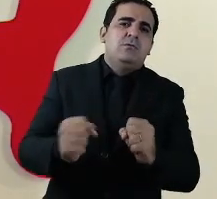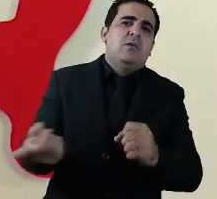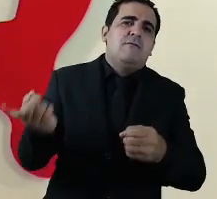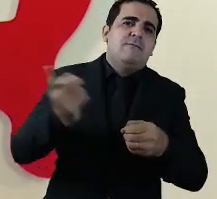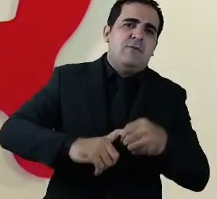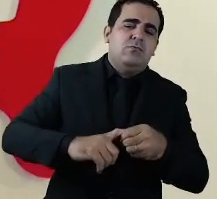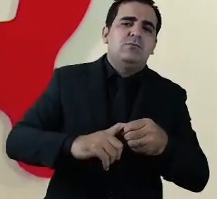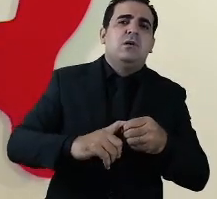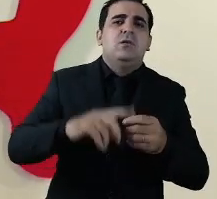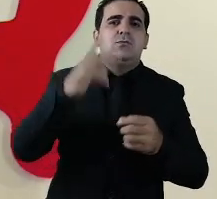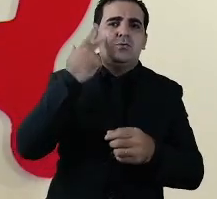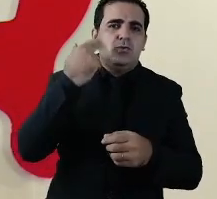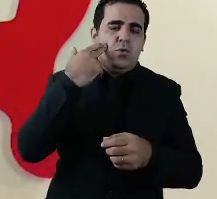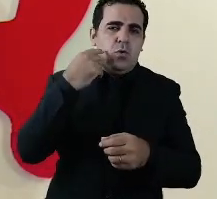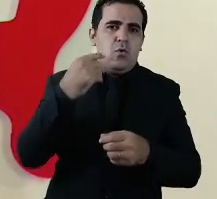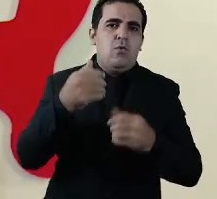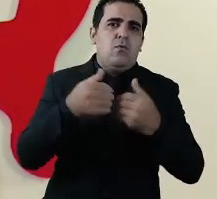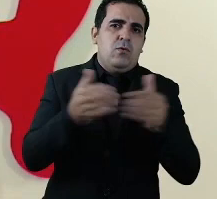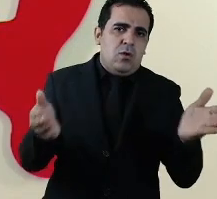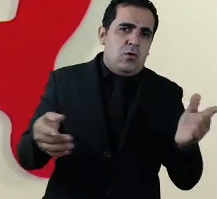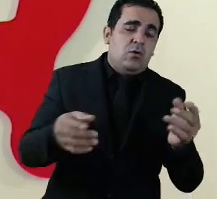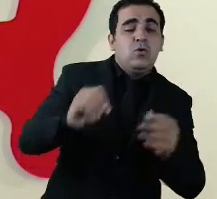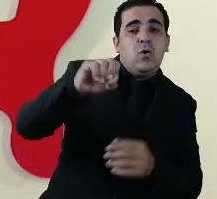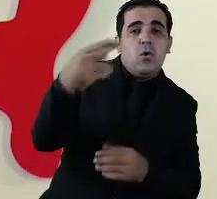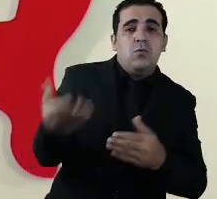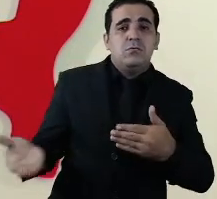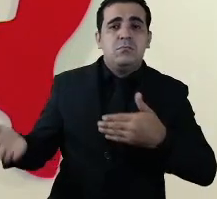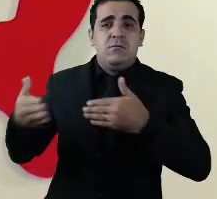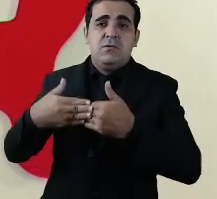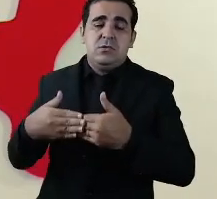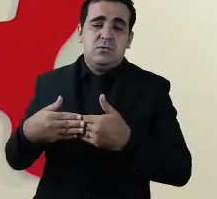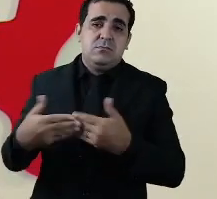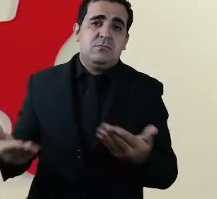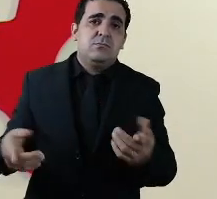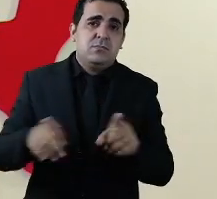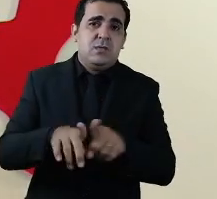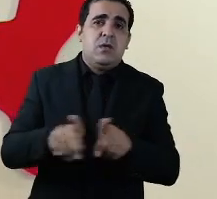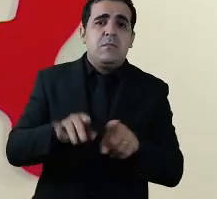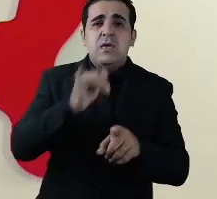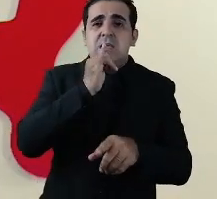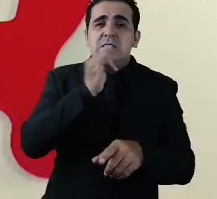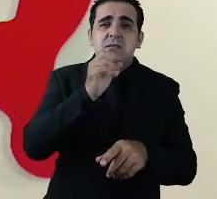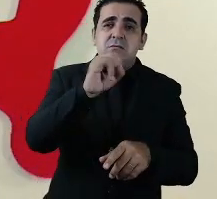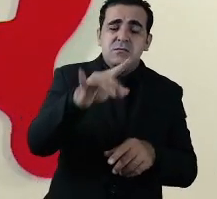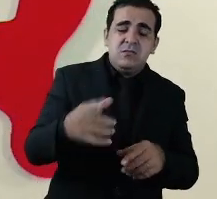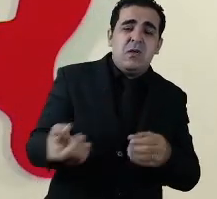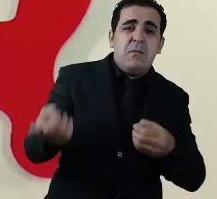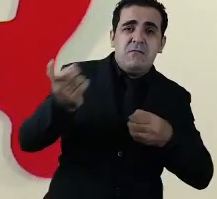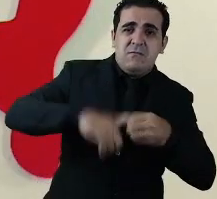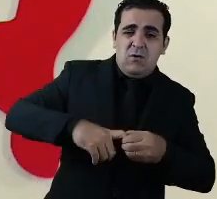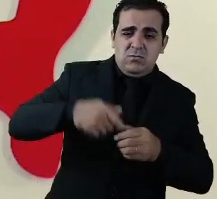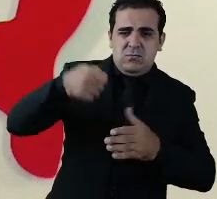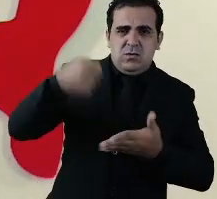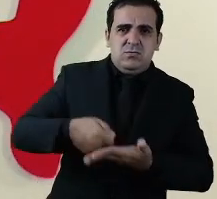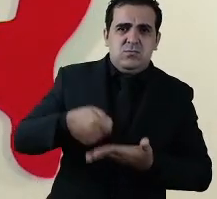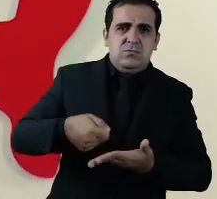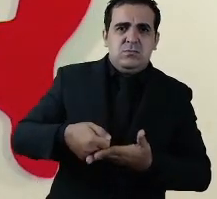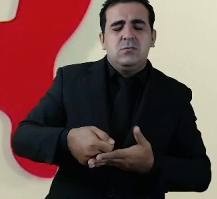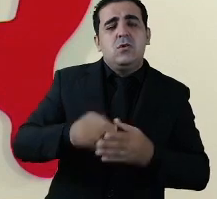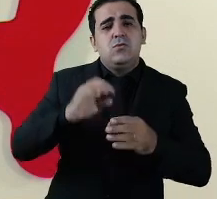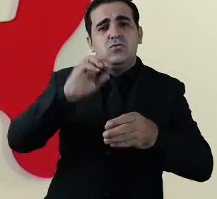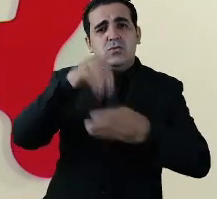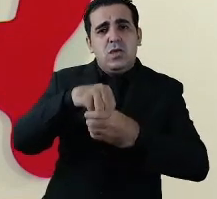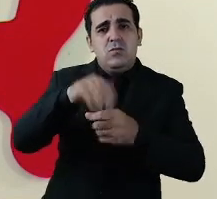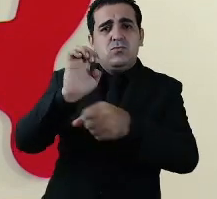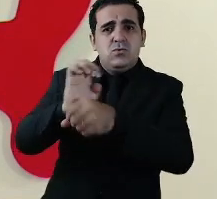decreto ou com a abertura de novas atividades ou eventualmente com a volta de medidas mais rígidas que poderão ser no Estado